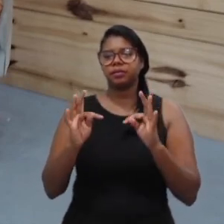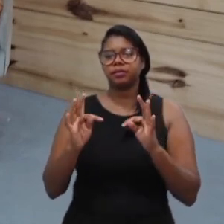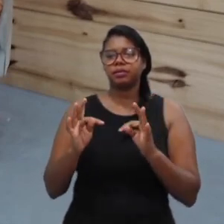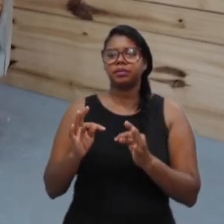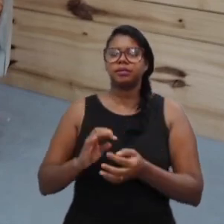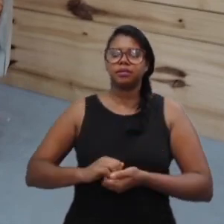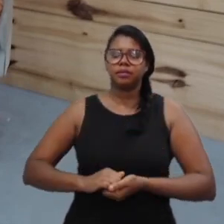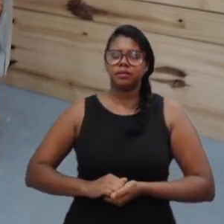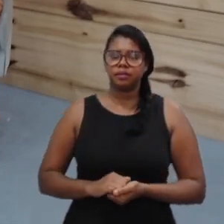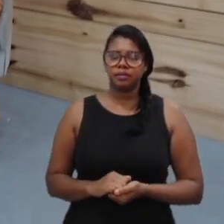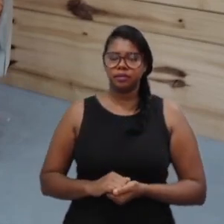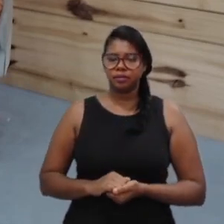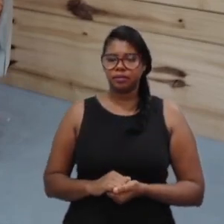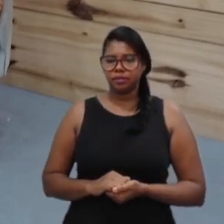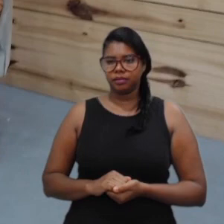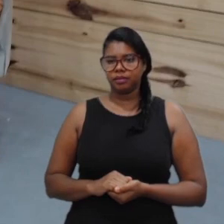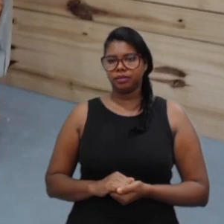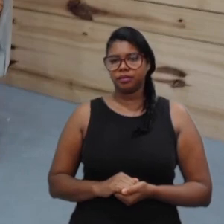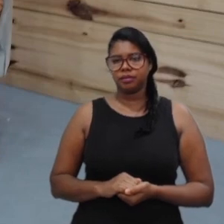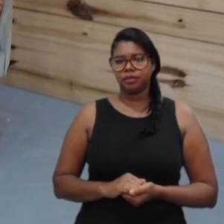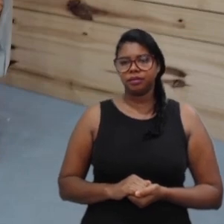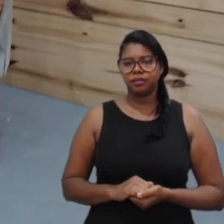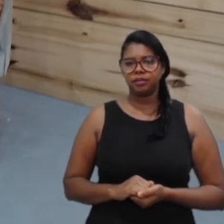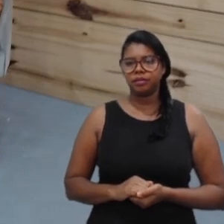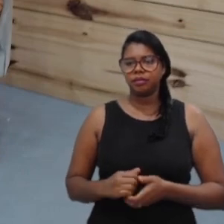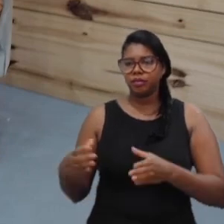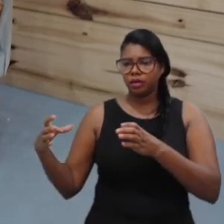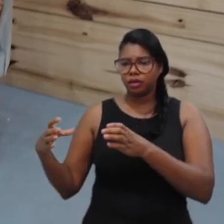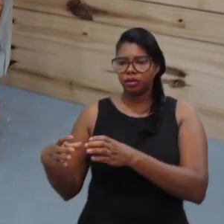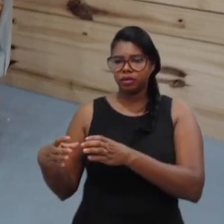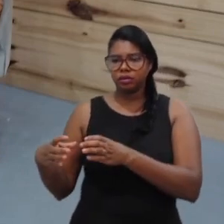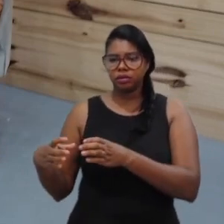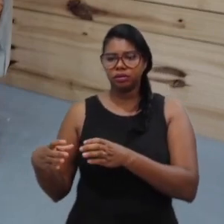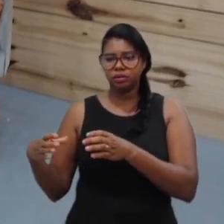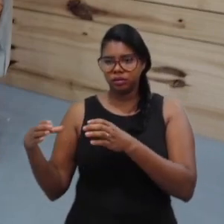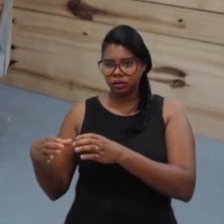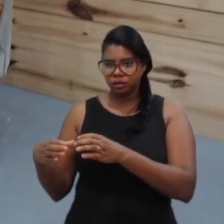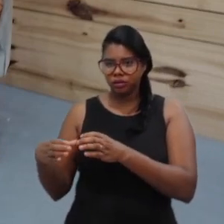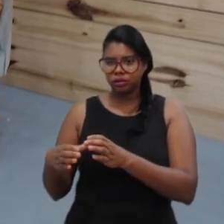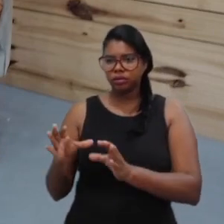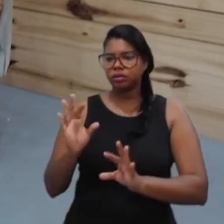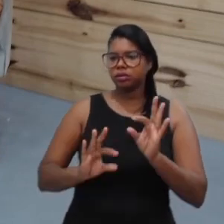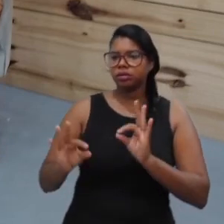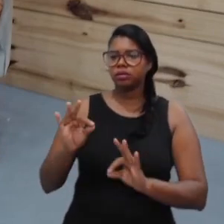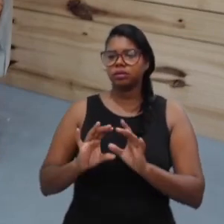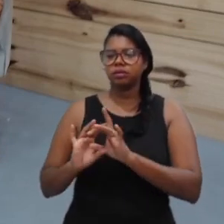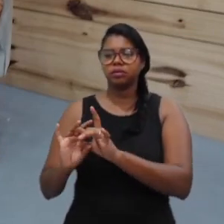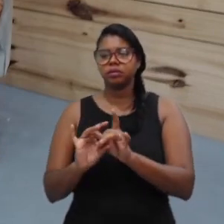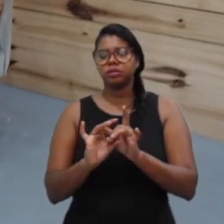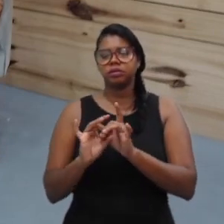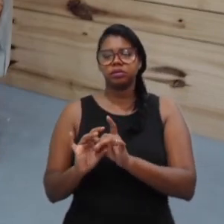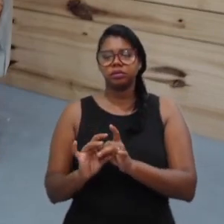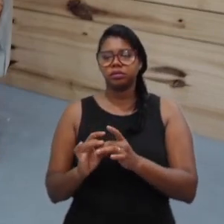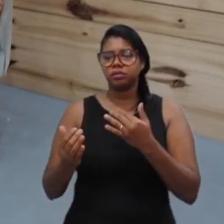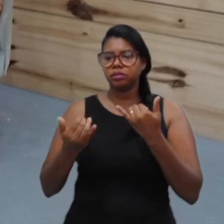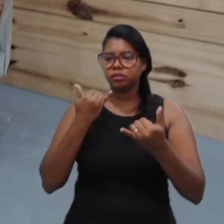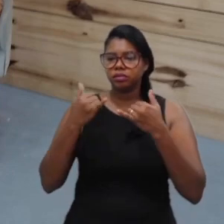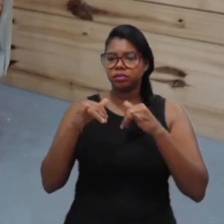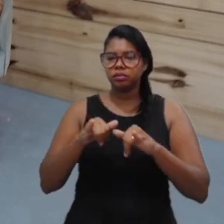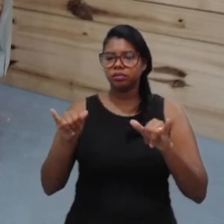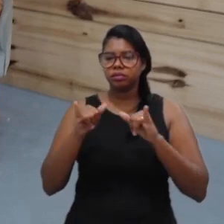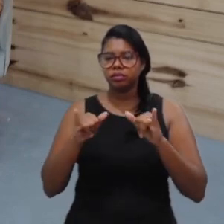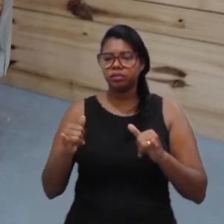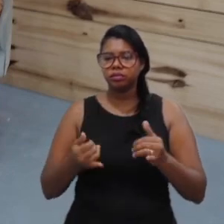muito, são muito integrados e a gente tem condição de puxar informação, assim,